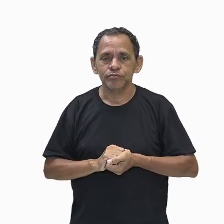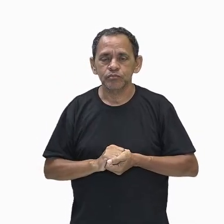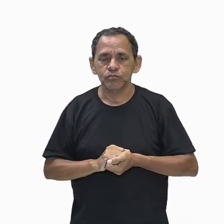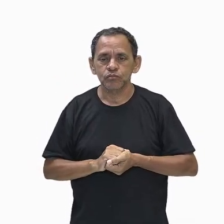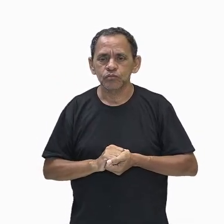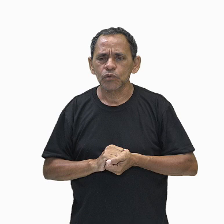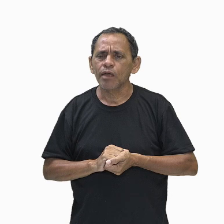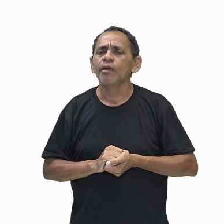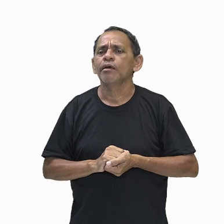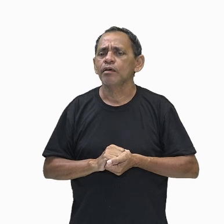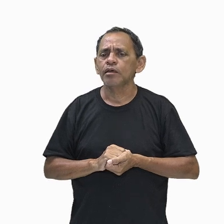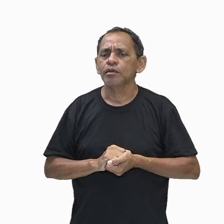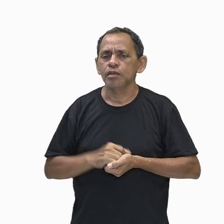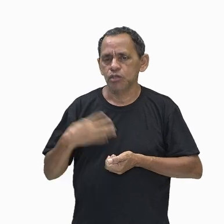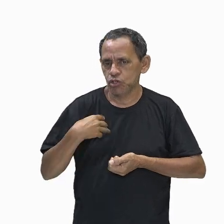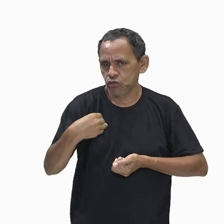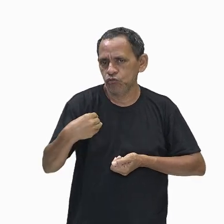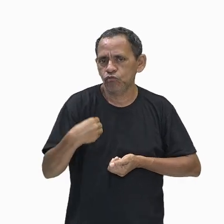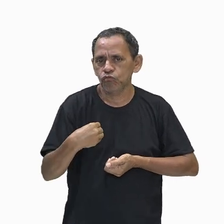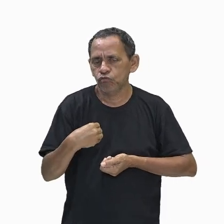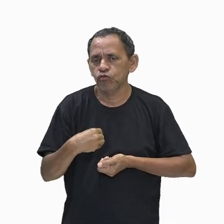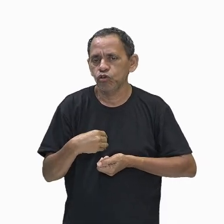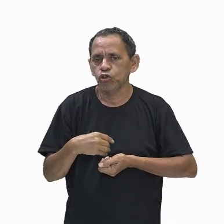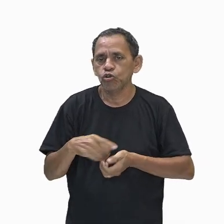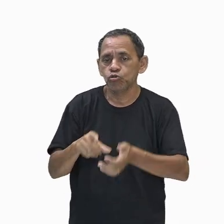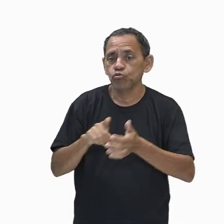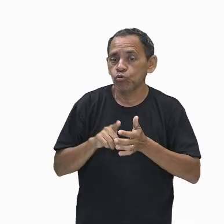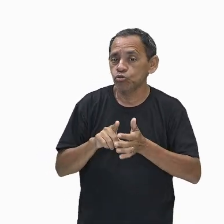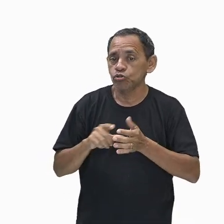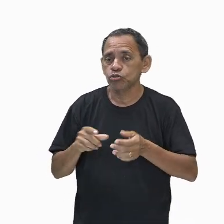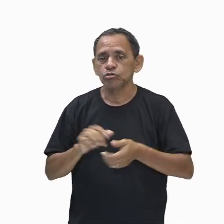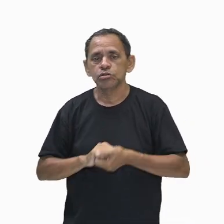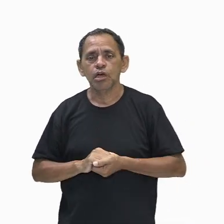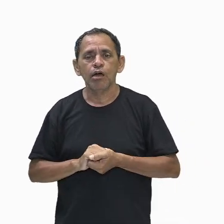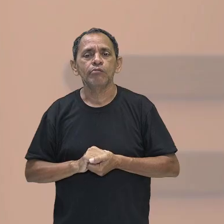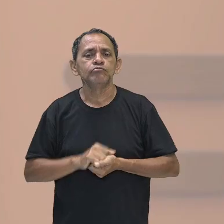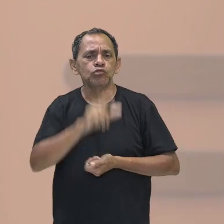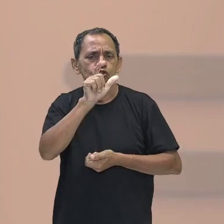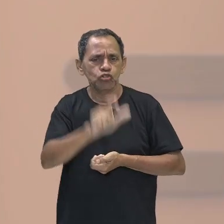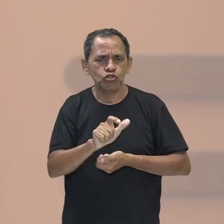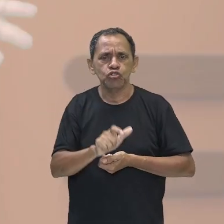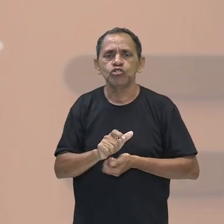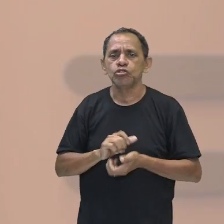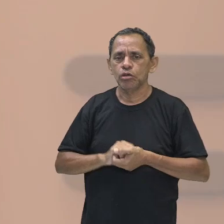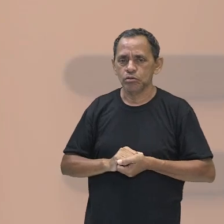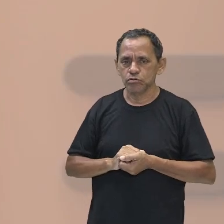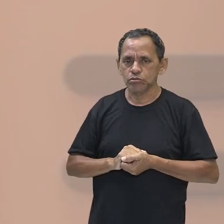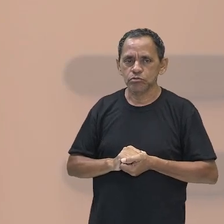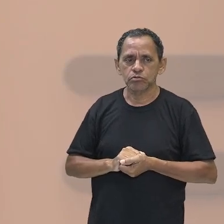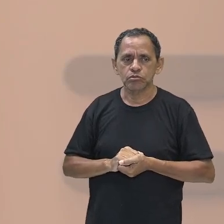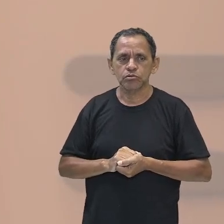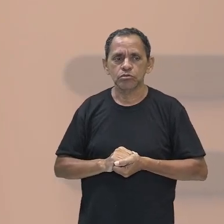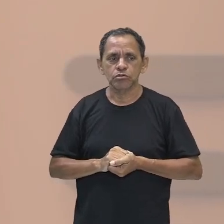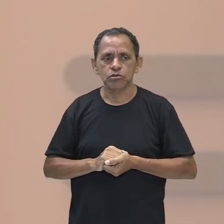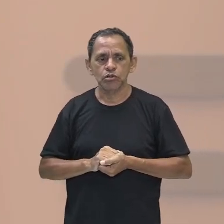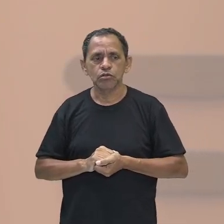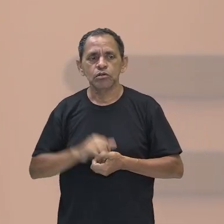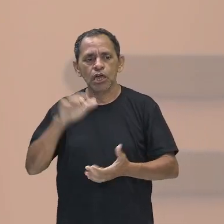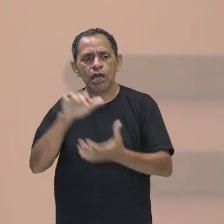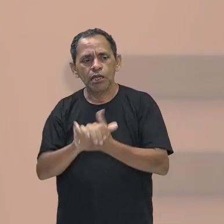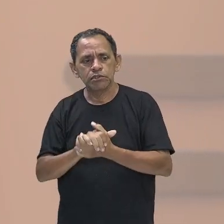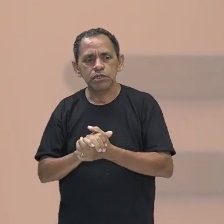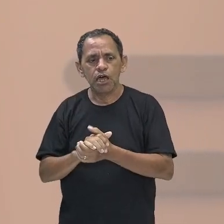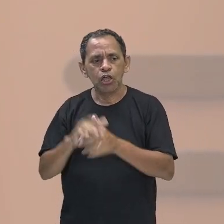que era um dos filhos do Akenaton, com uma das suas concubinas. Ele tinha Nefertite como mulher, mas ele também podia ter filhos, então, aí,